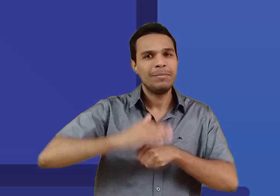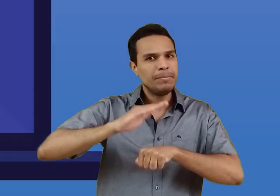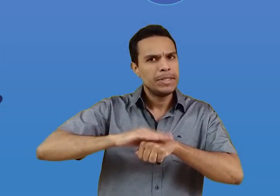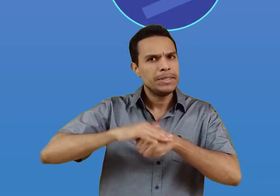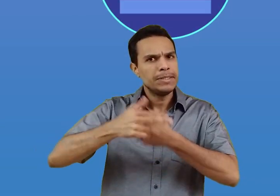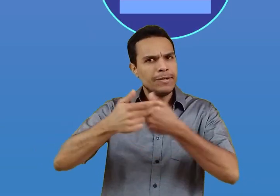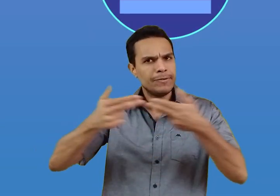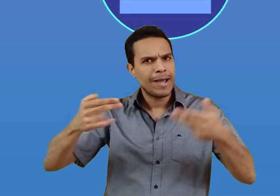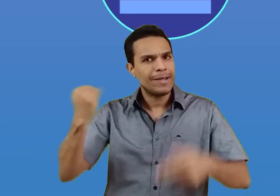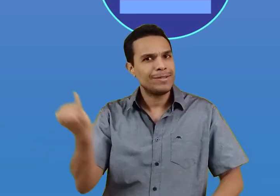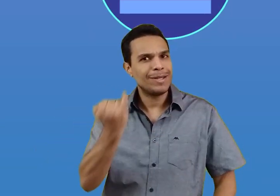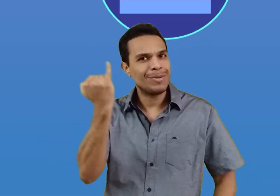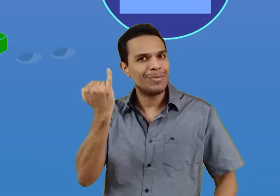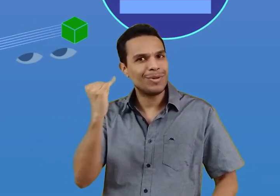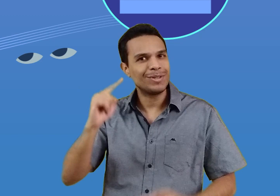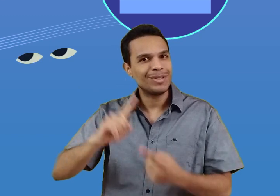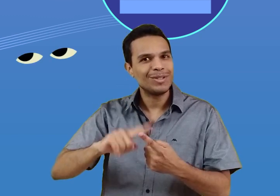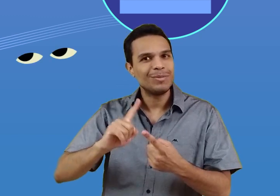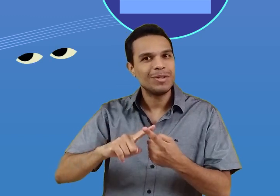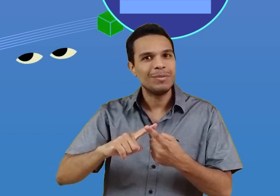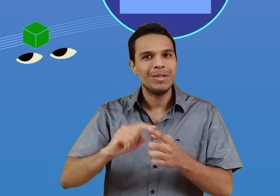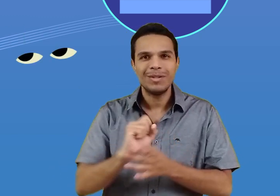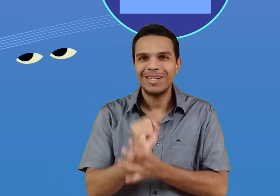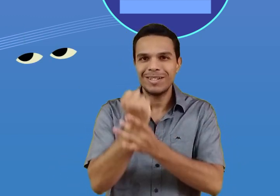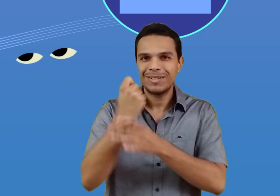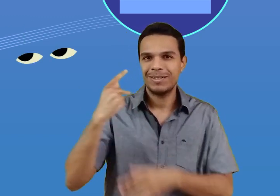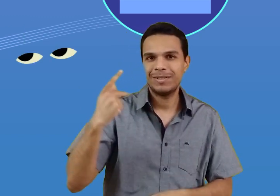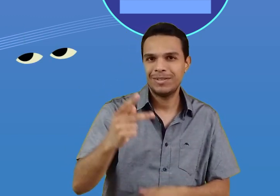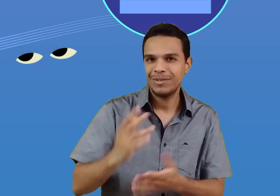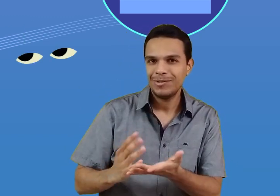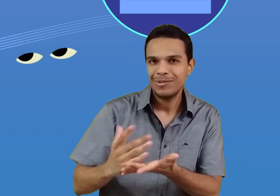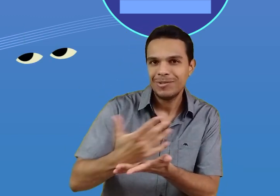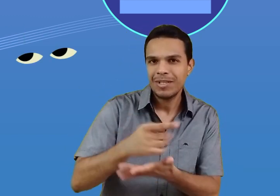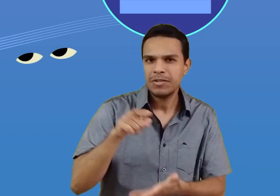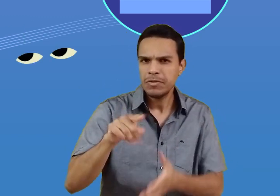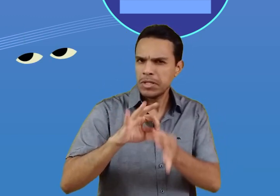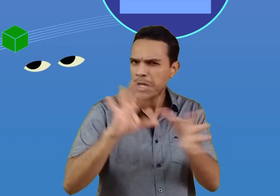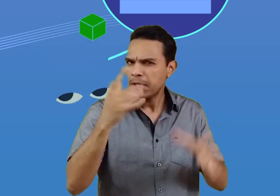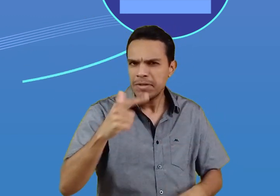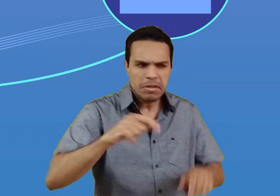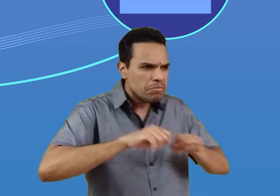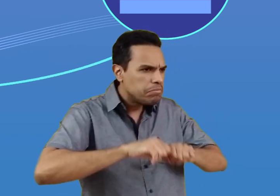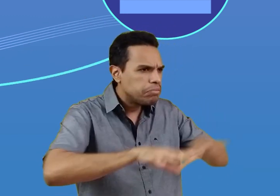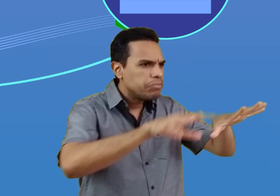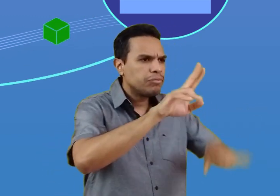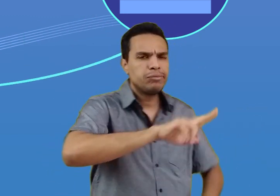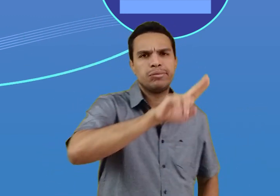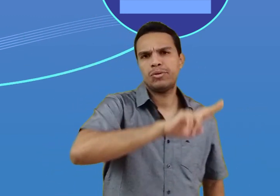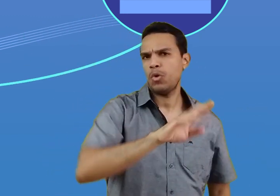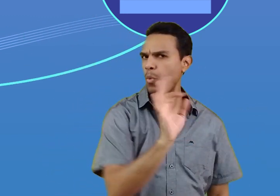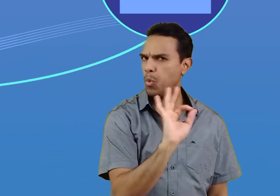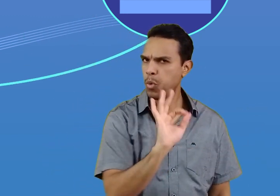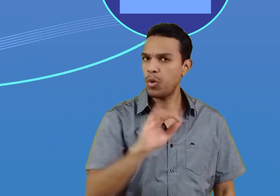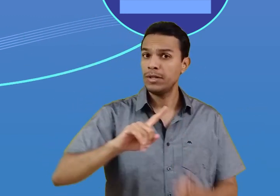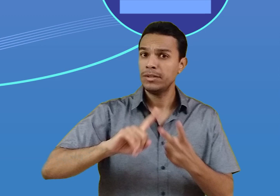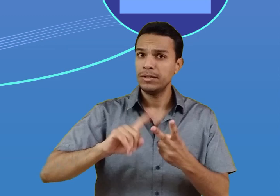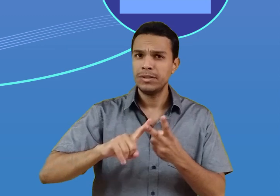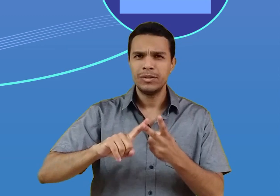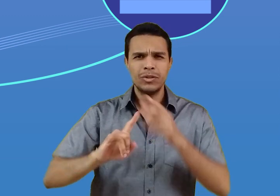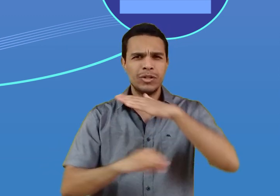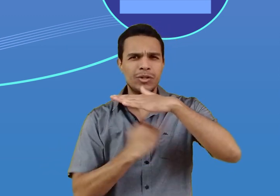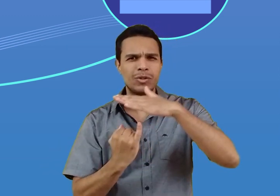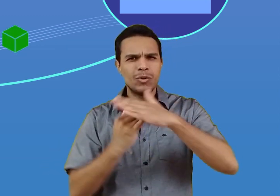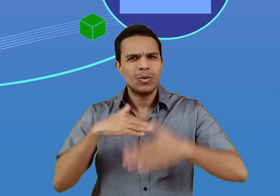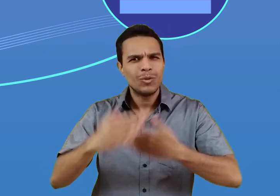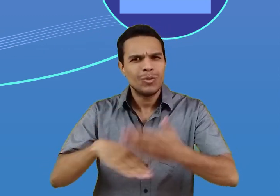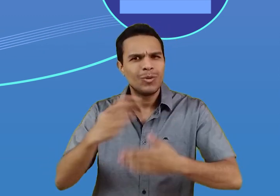Essas medidas são importantes para assegurar que seus dados não serão compartilhados sem a devida autorização e para preservar a